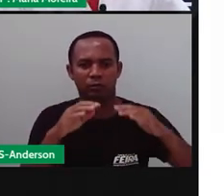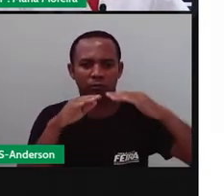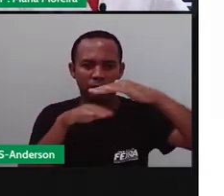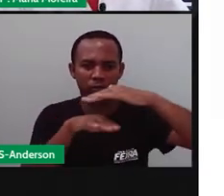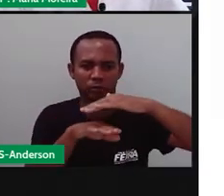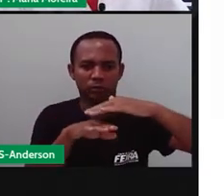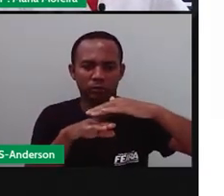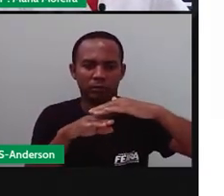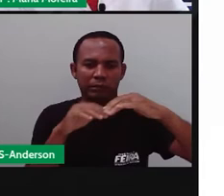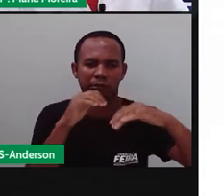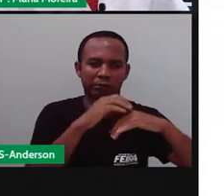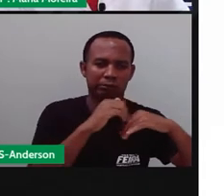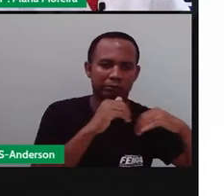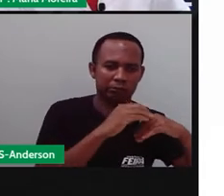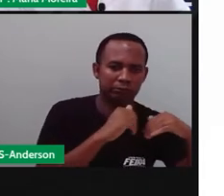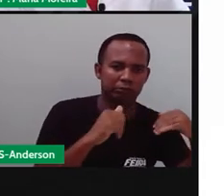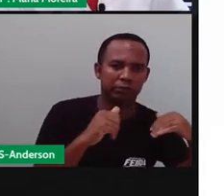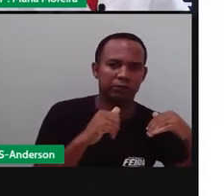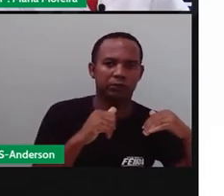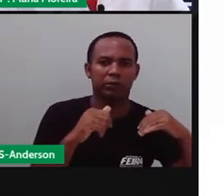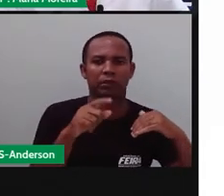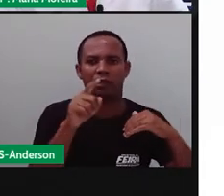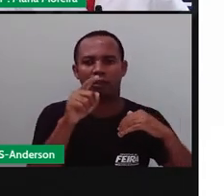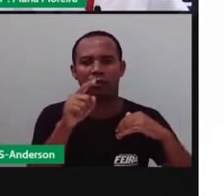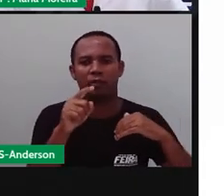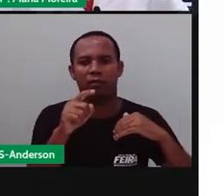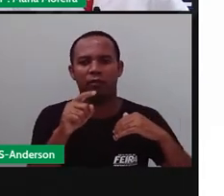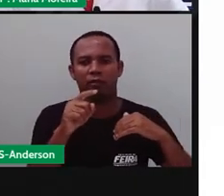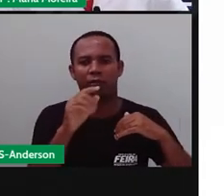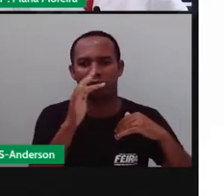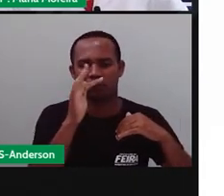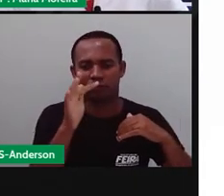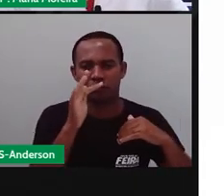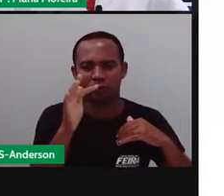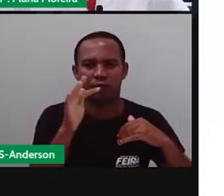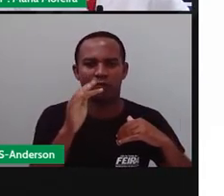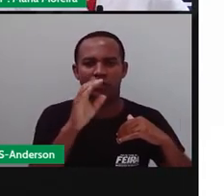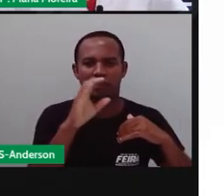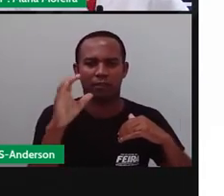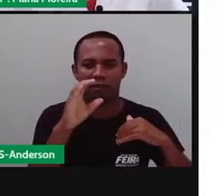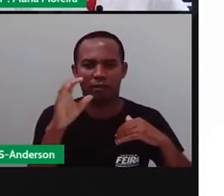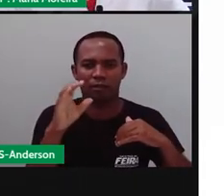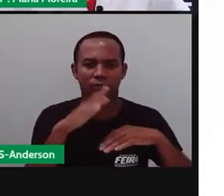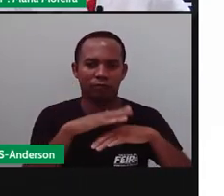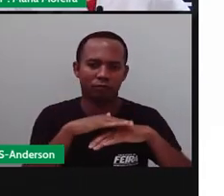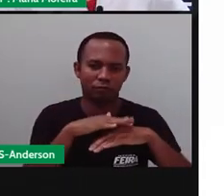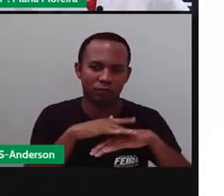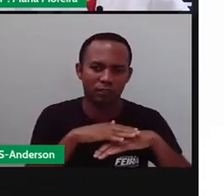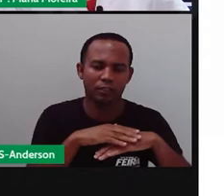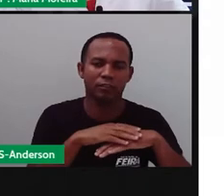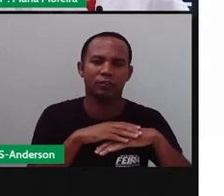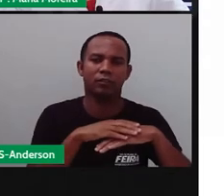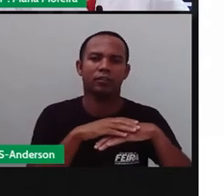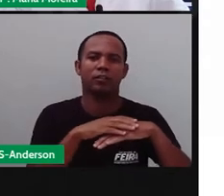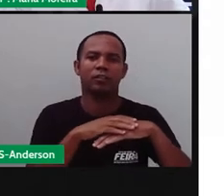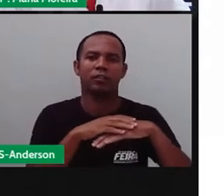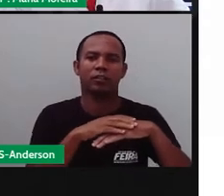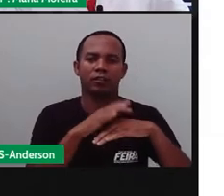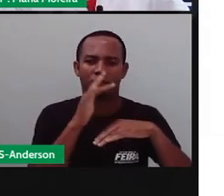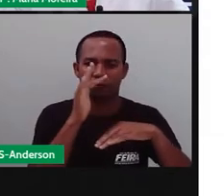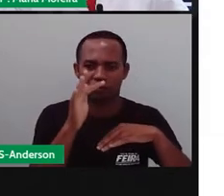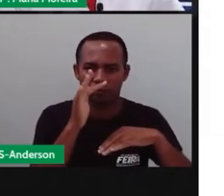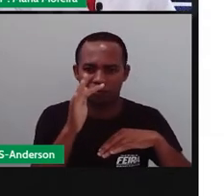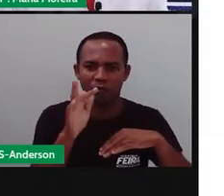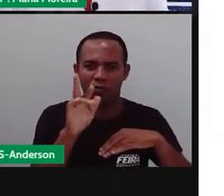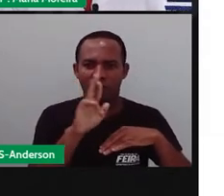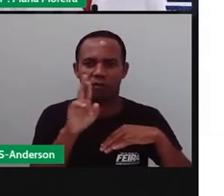despedaçada. O cravo ficou doente. A rosa foi visitar. O